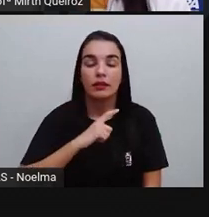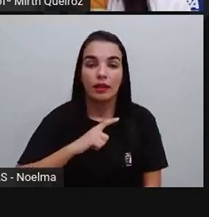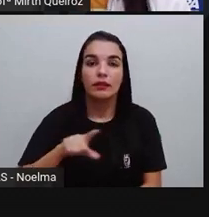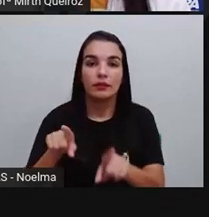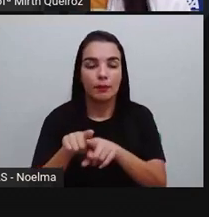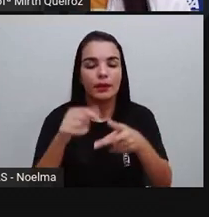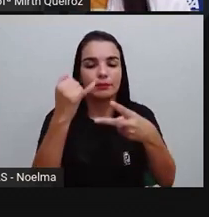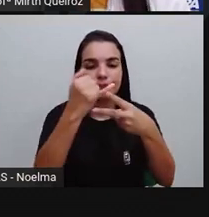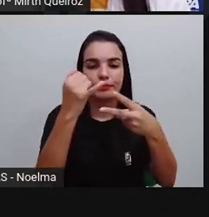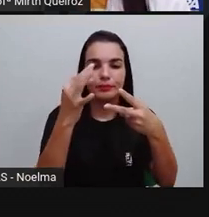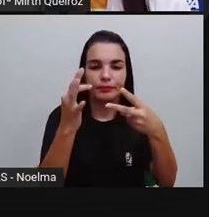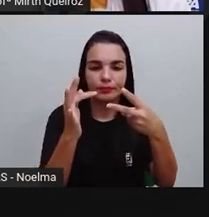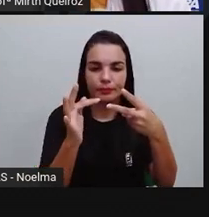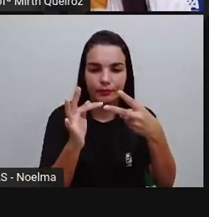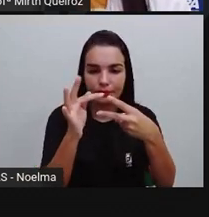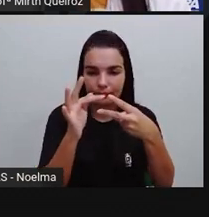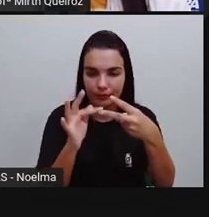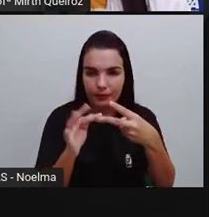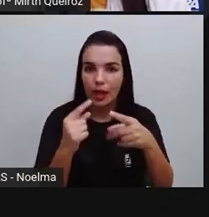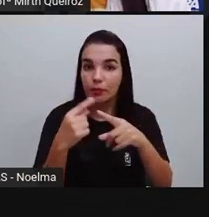polígono porque apresentam